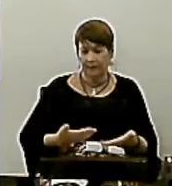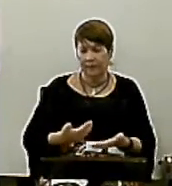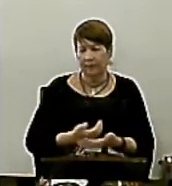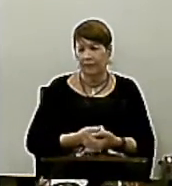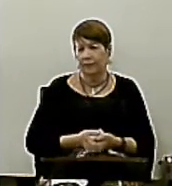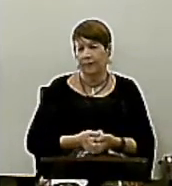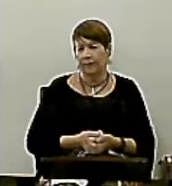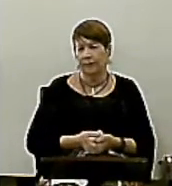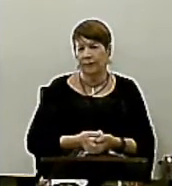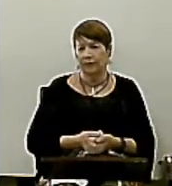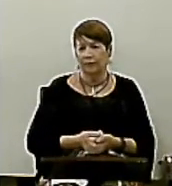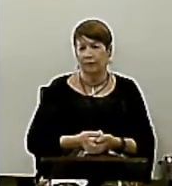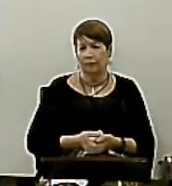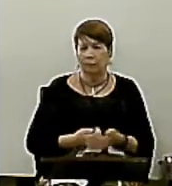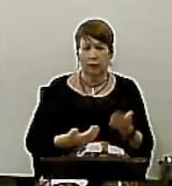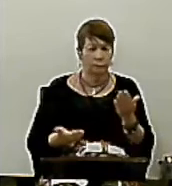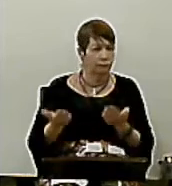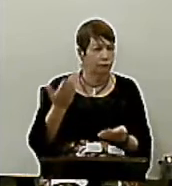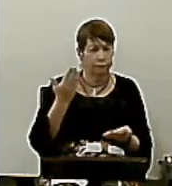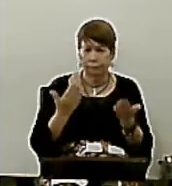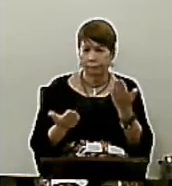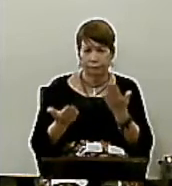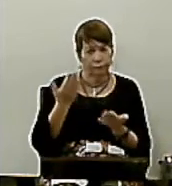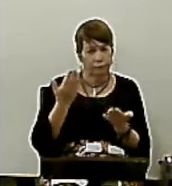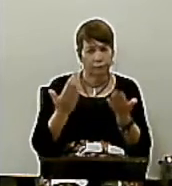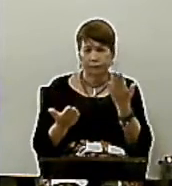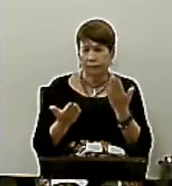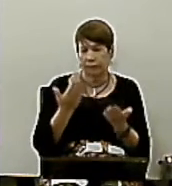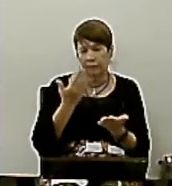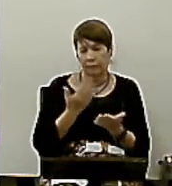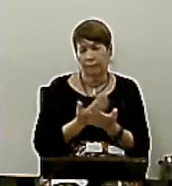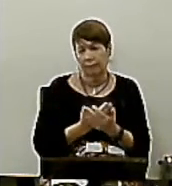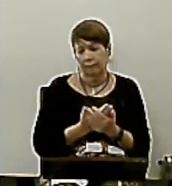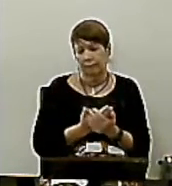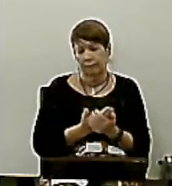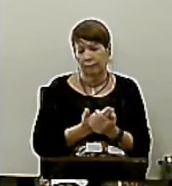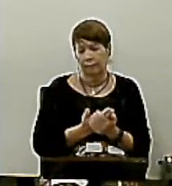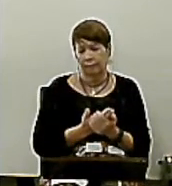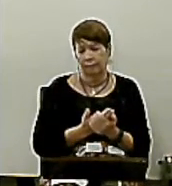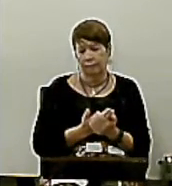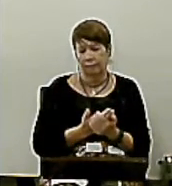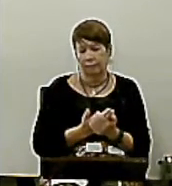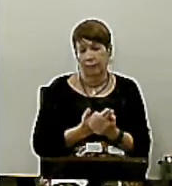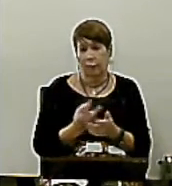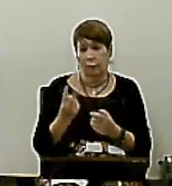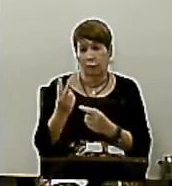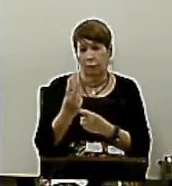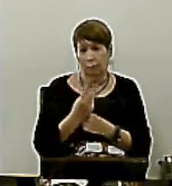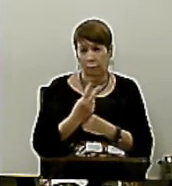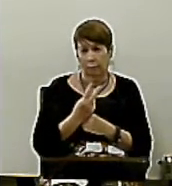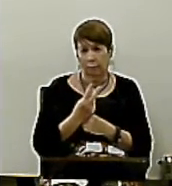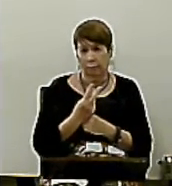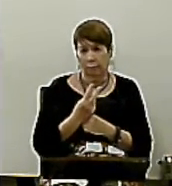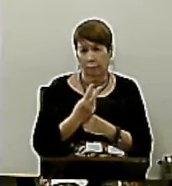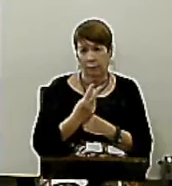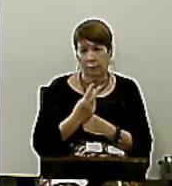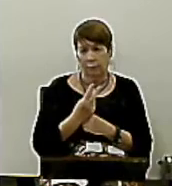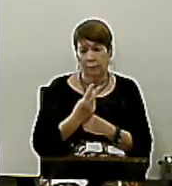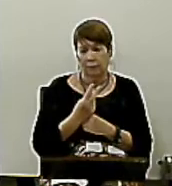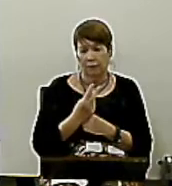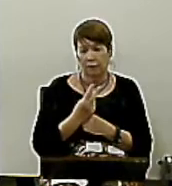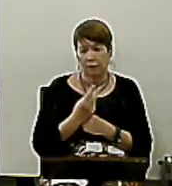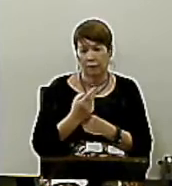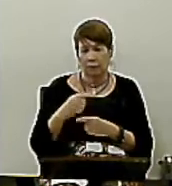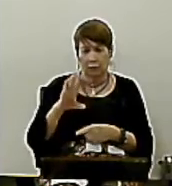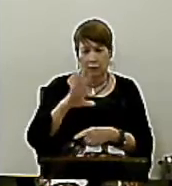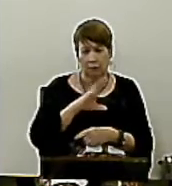Não é Esse psicologismo Barato De autoajuda Que diz Que você nem se ama